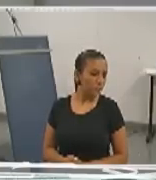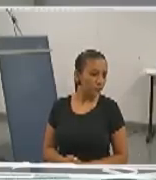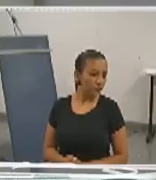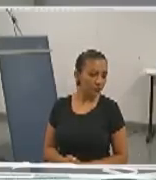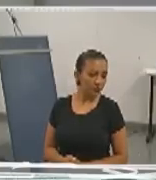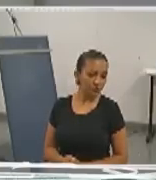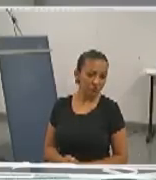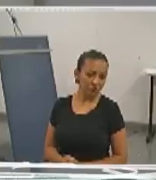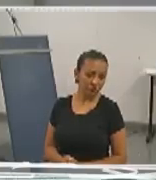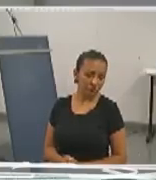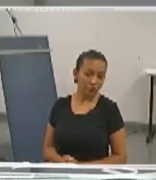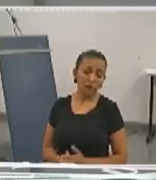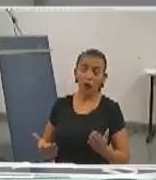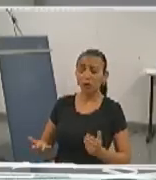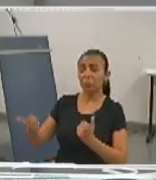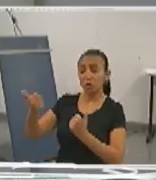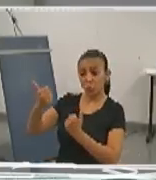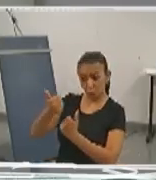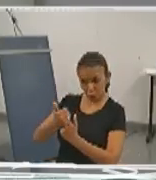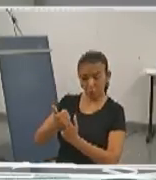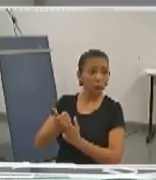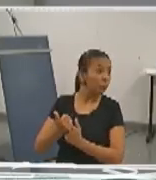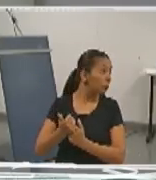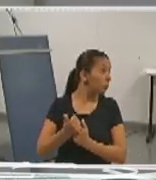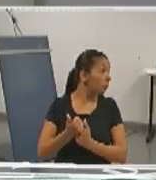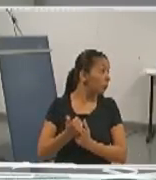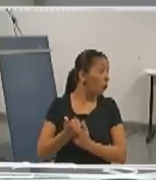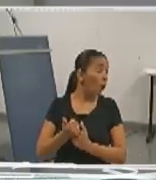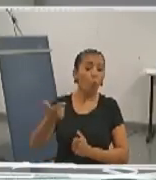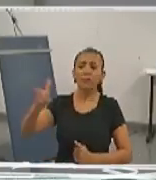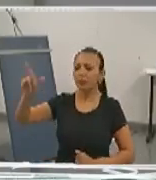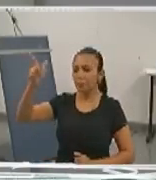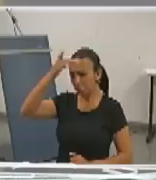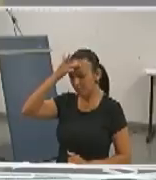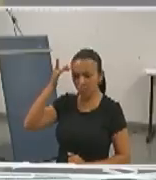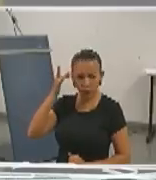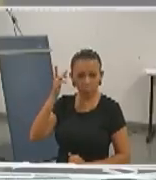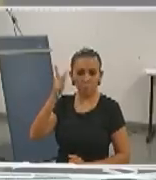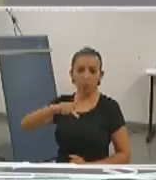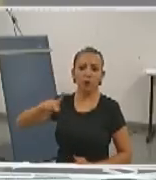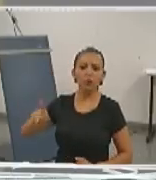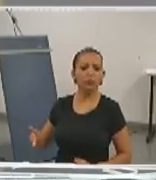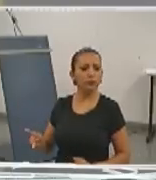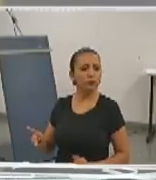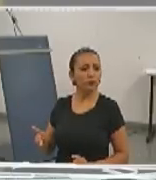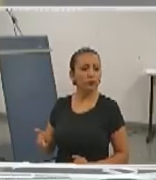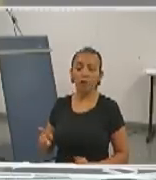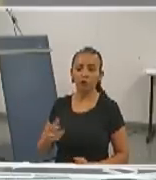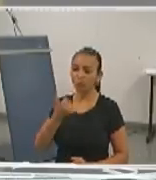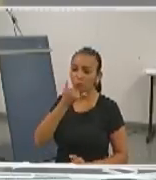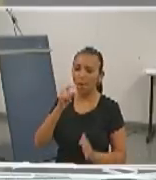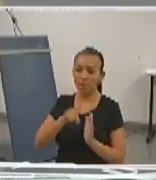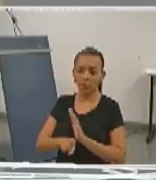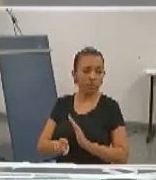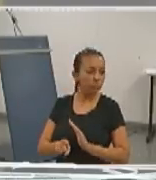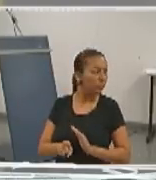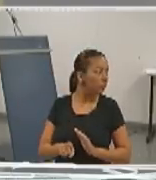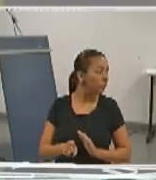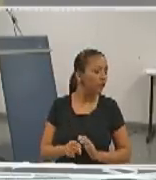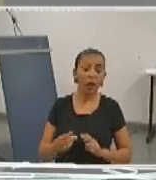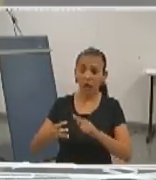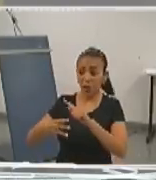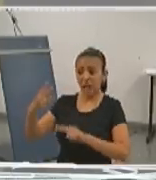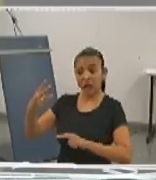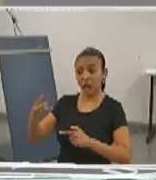Eu vou substituir o técnico. Então, faz a pergunta. Eu já vou nomear as três